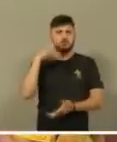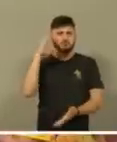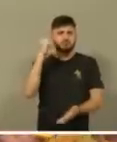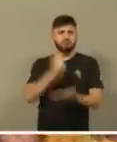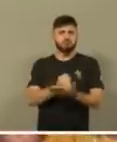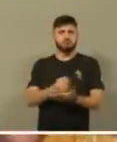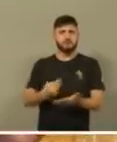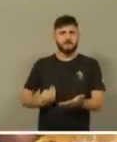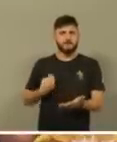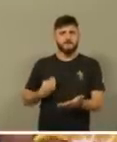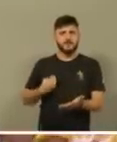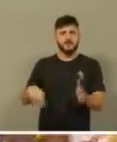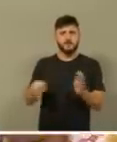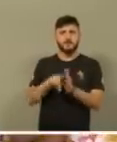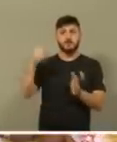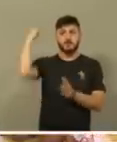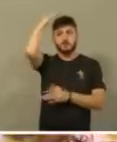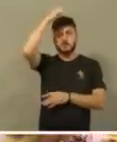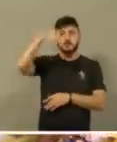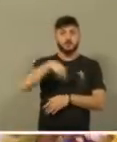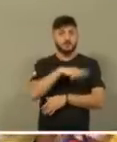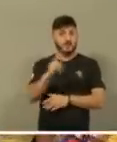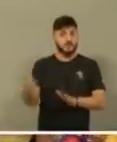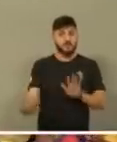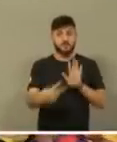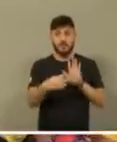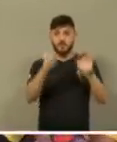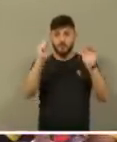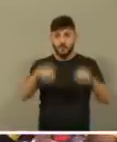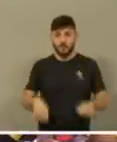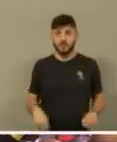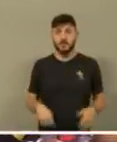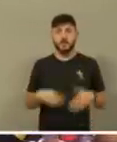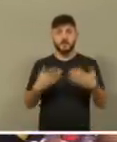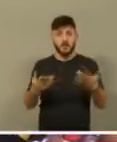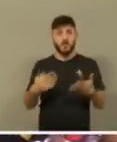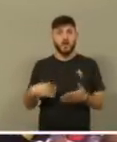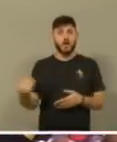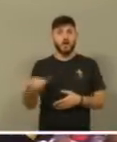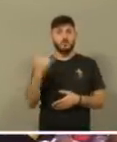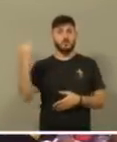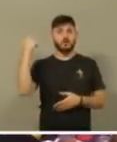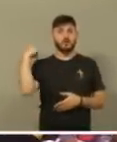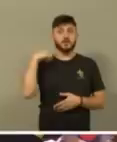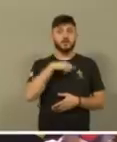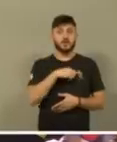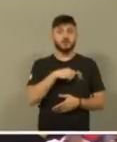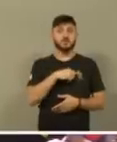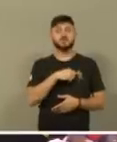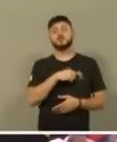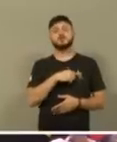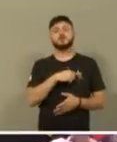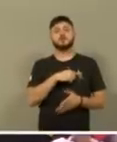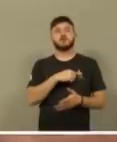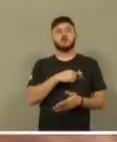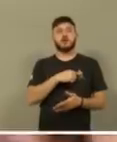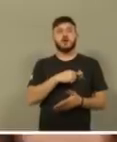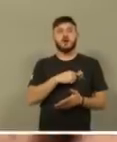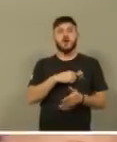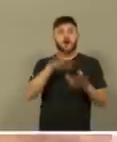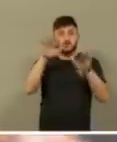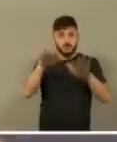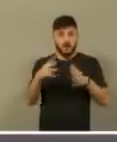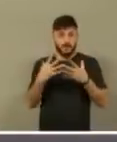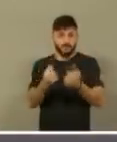a vida dos santos, assistam, então, é importante você se render a isso, e esse texto que nós